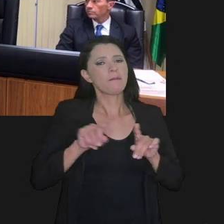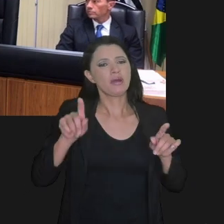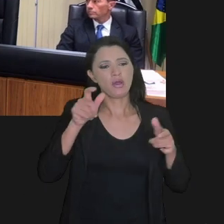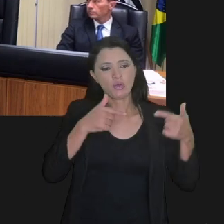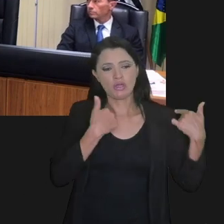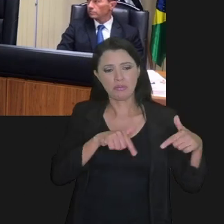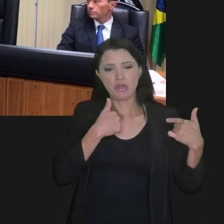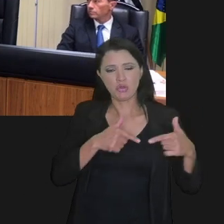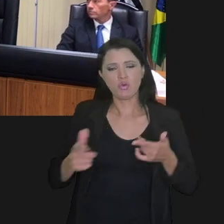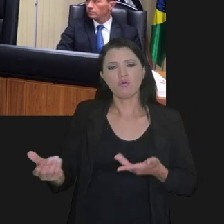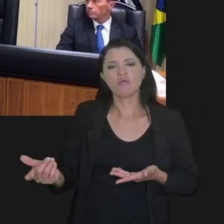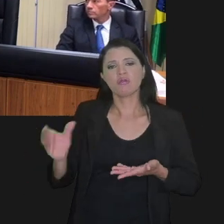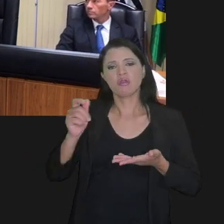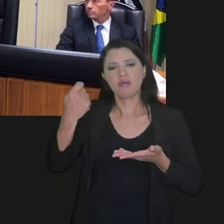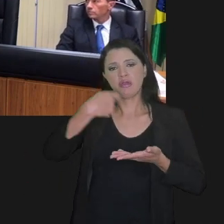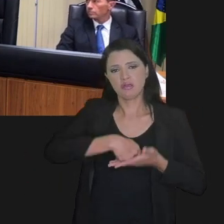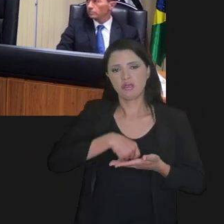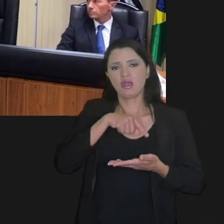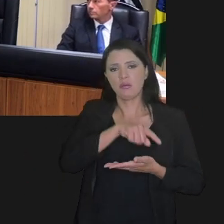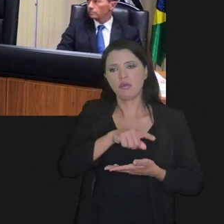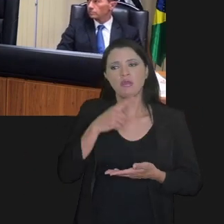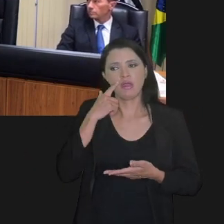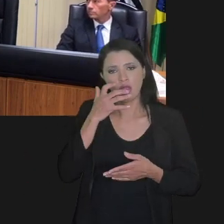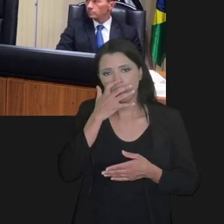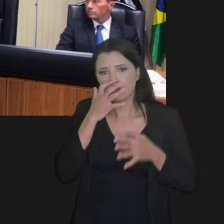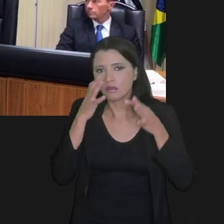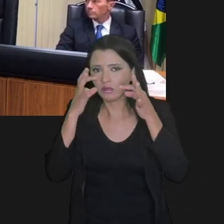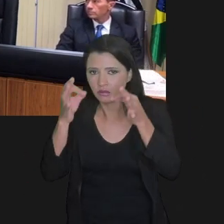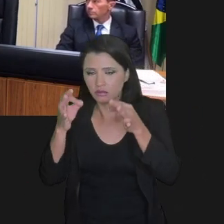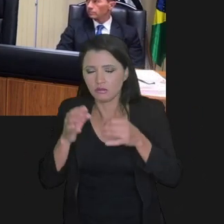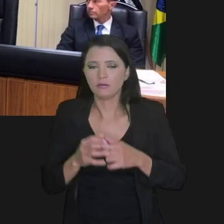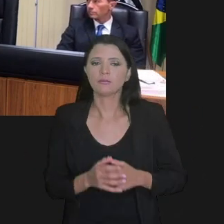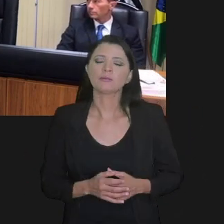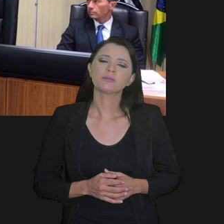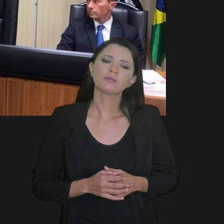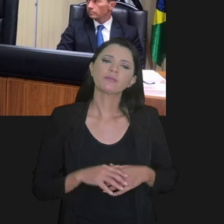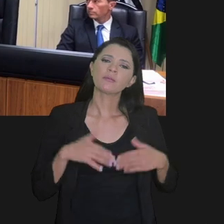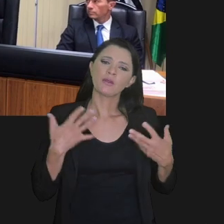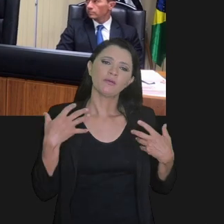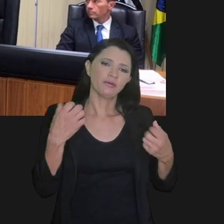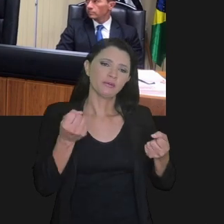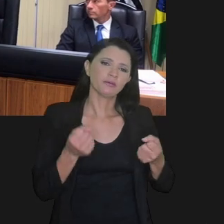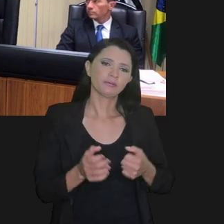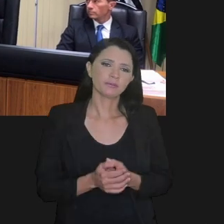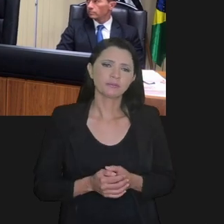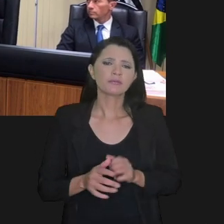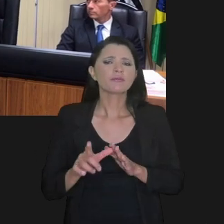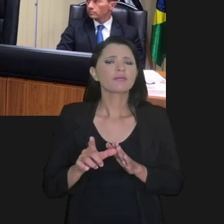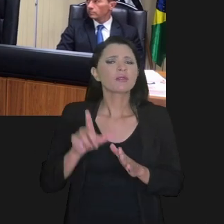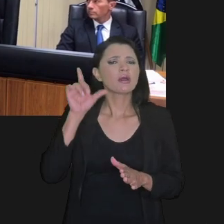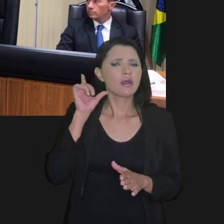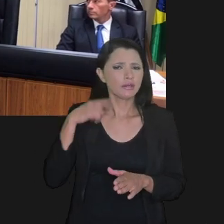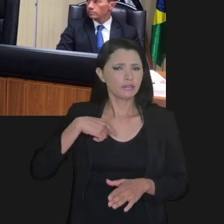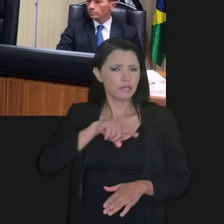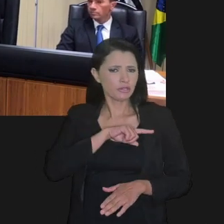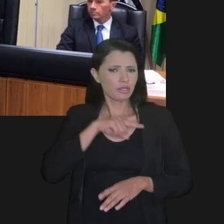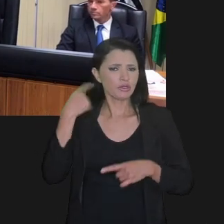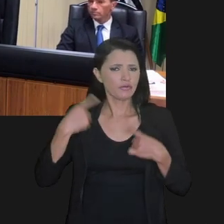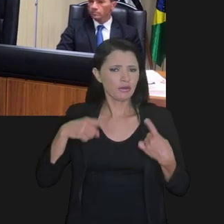para todos, menos para o trabalhador, que é quem recebe o dinheiro na conta ao fim e ao cabo. Vamos lá.